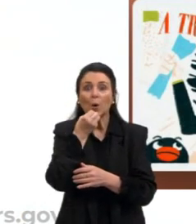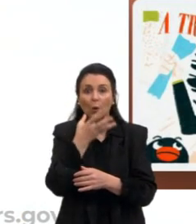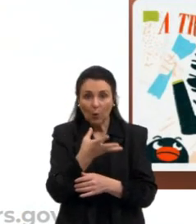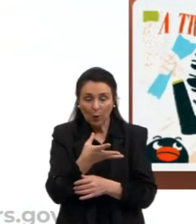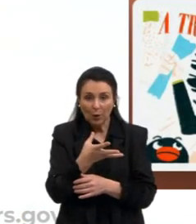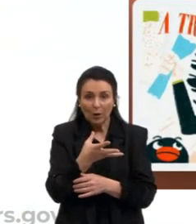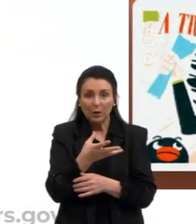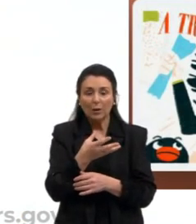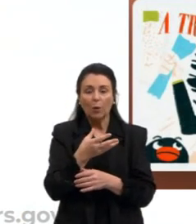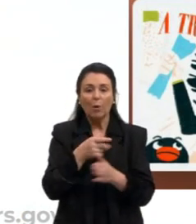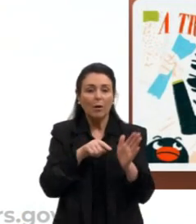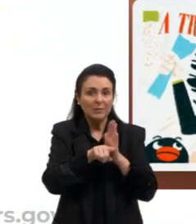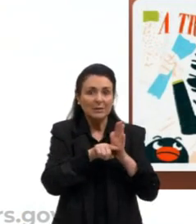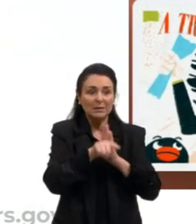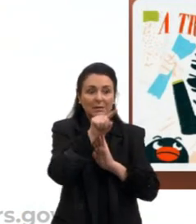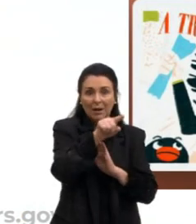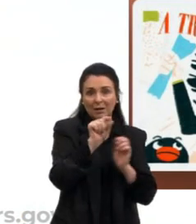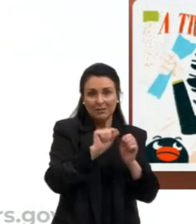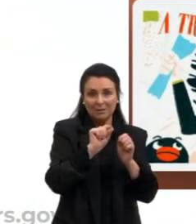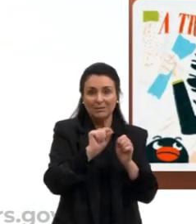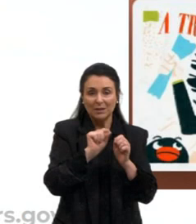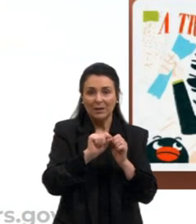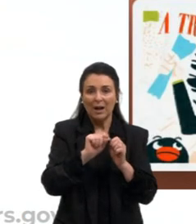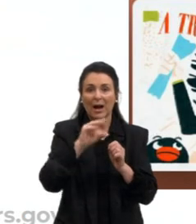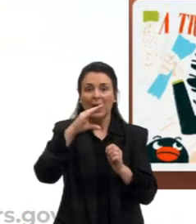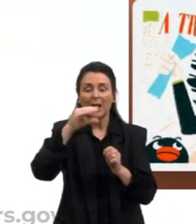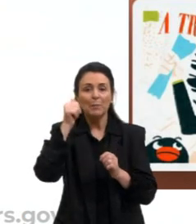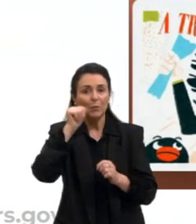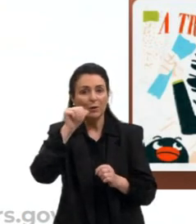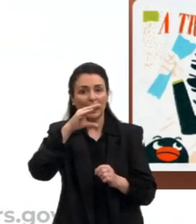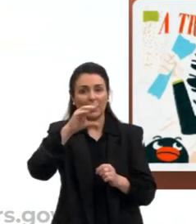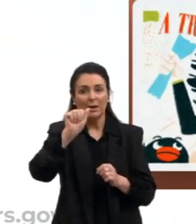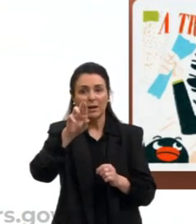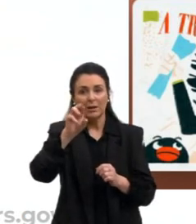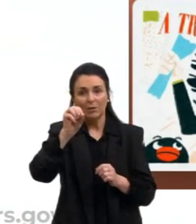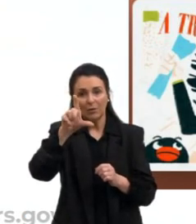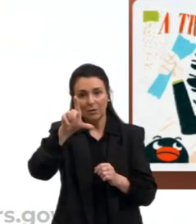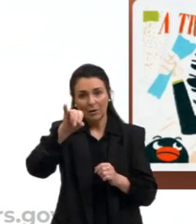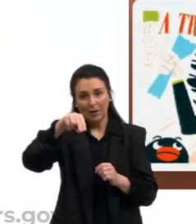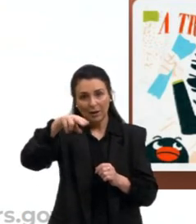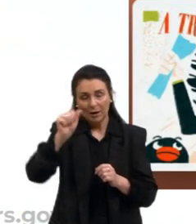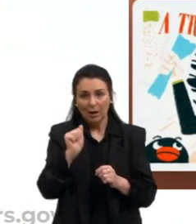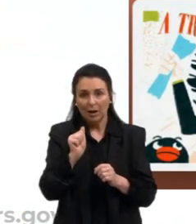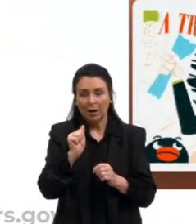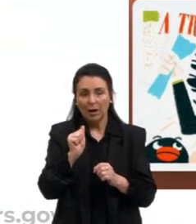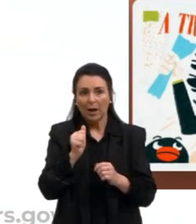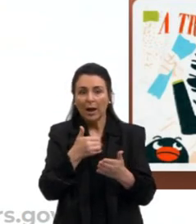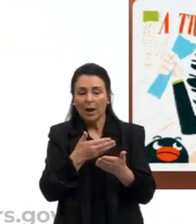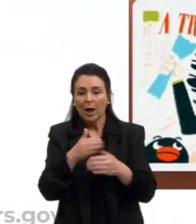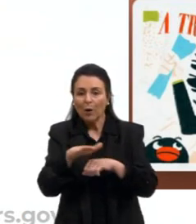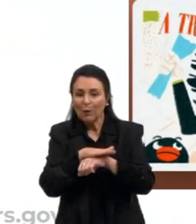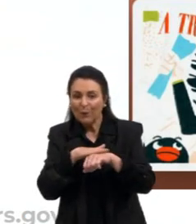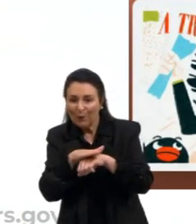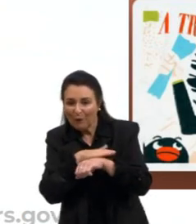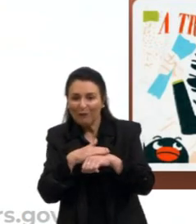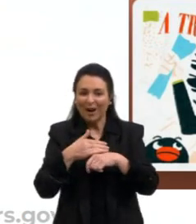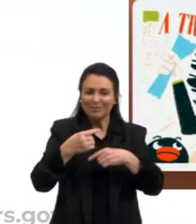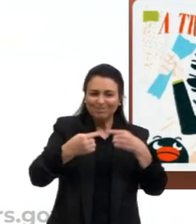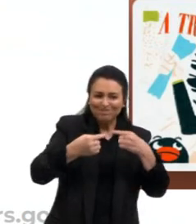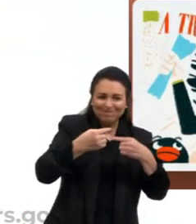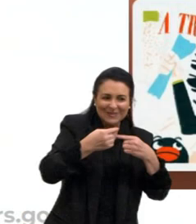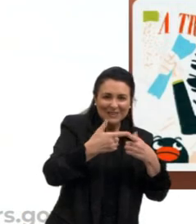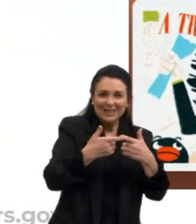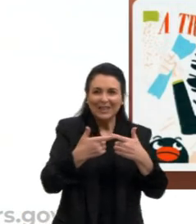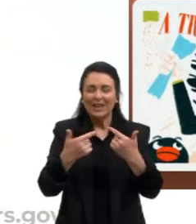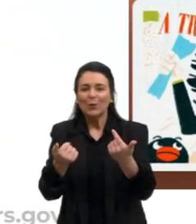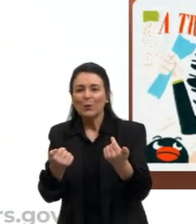sobre a pesquisa delas e, no caso, a Carolina trata com escritoras na Idade Média e ela vai falar